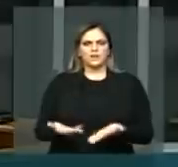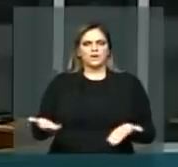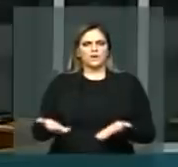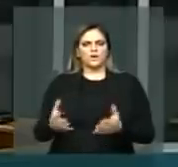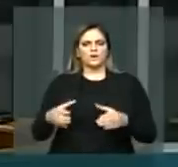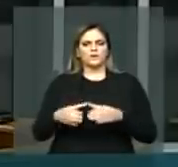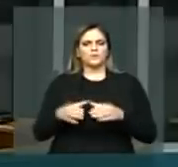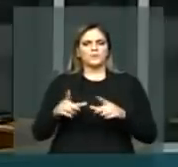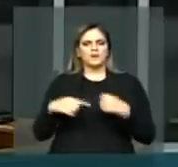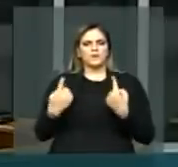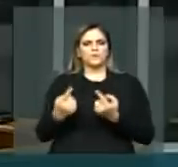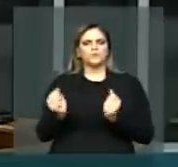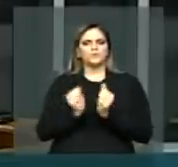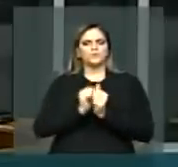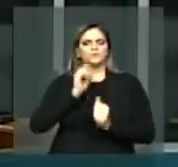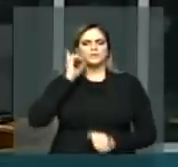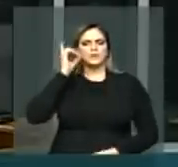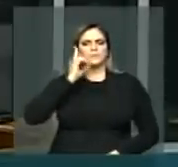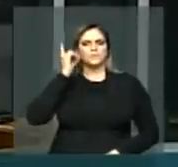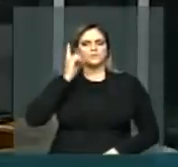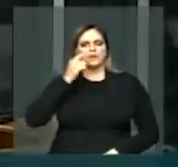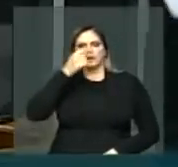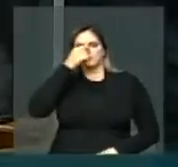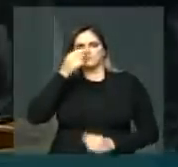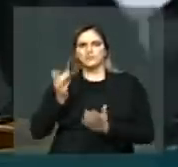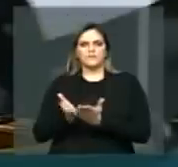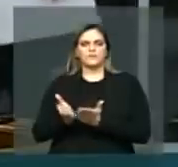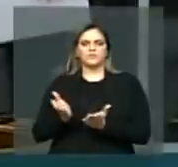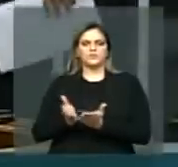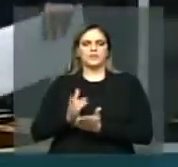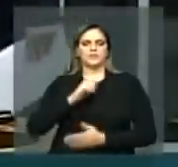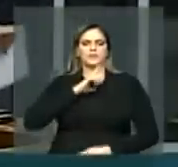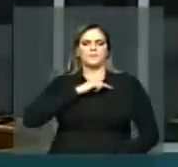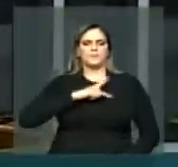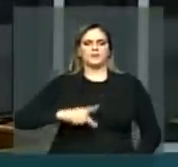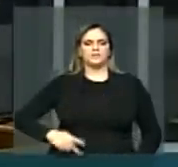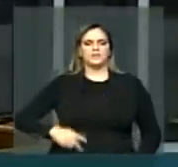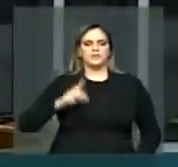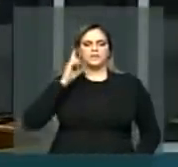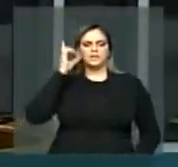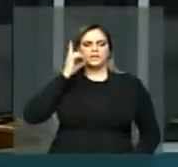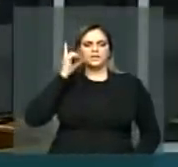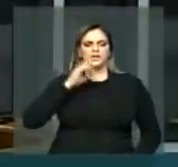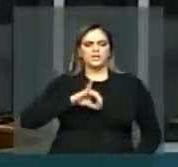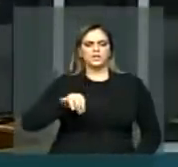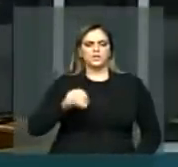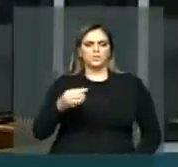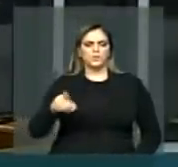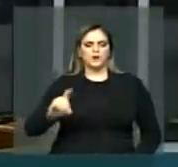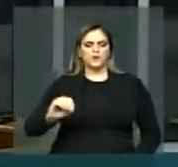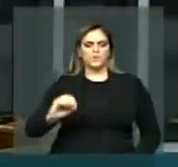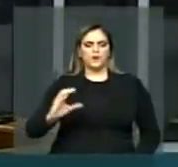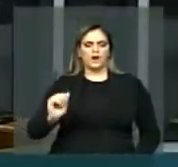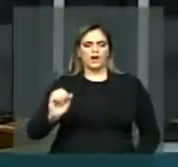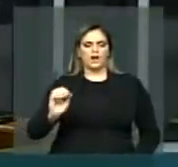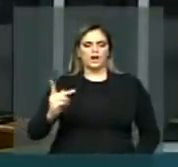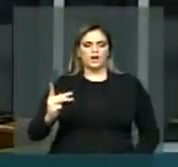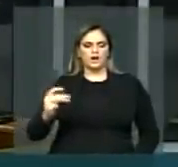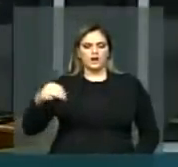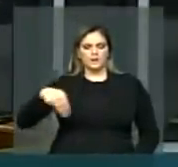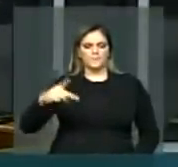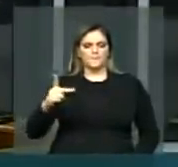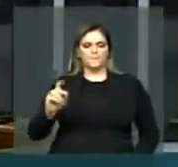parlamentar evangélica que tem na sua presidência o ilustre deputado João Campos e da qual,